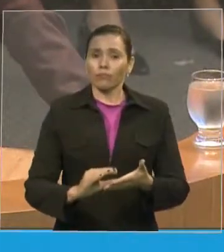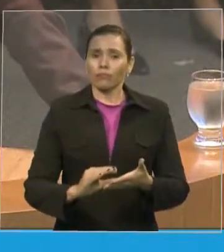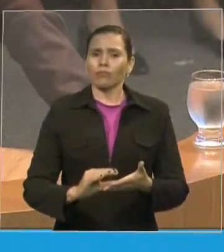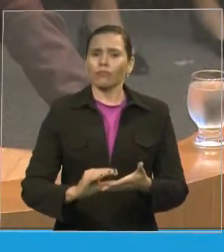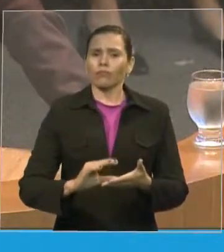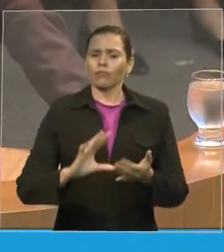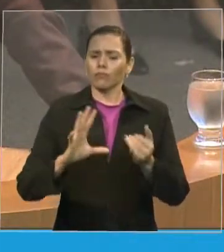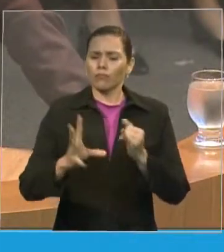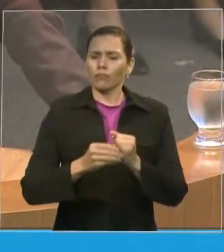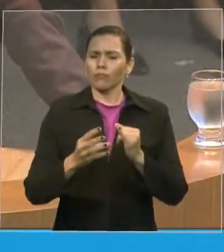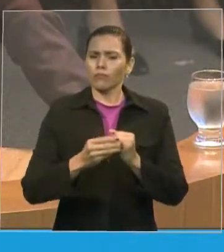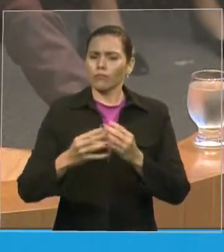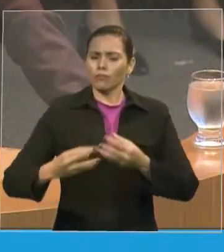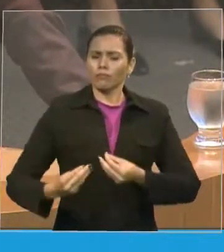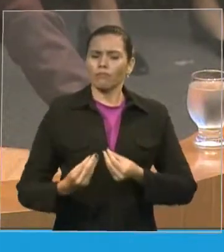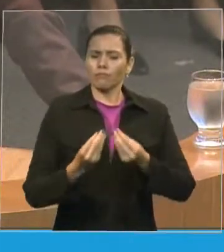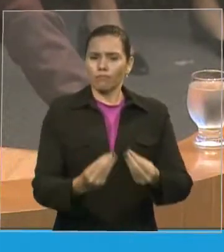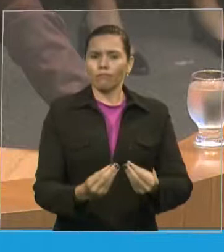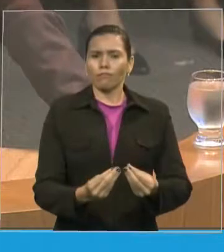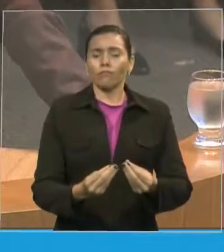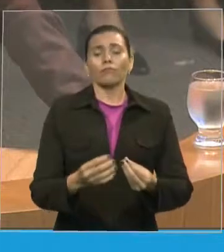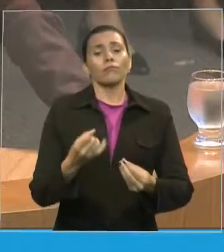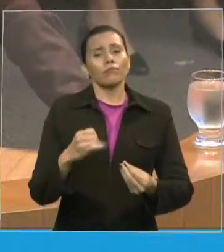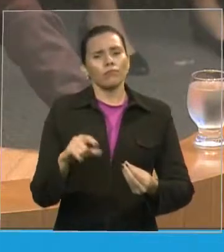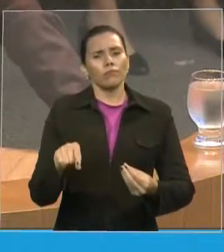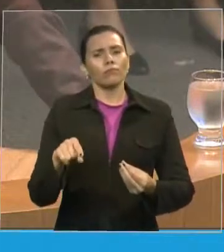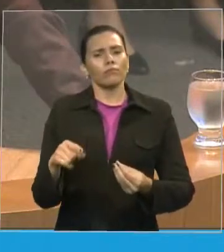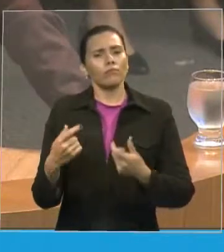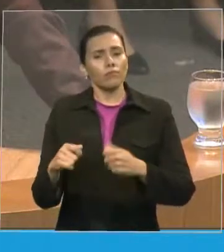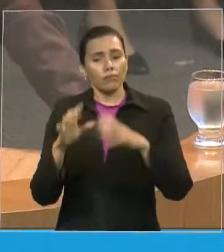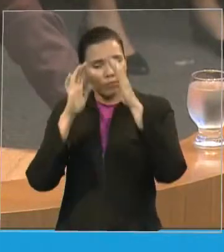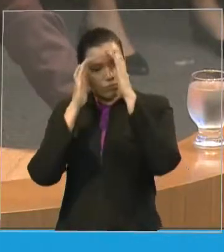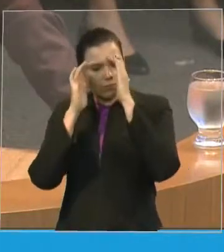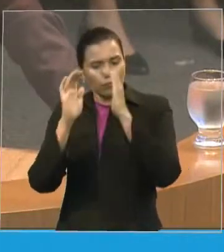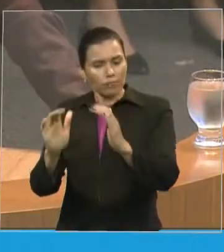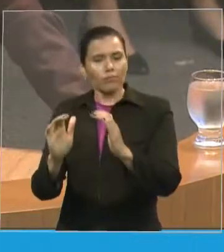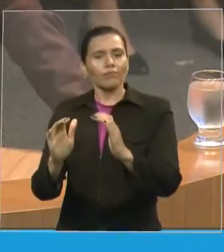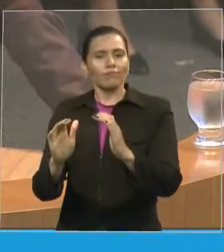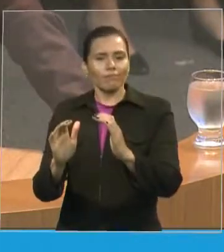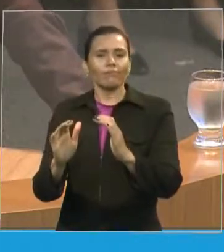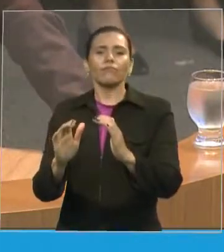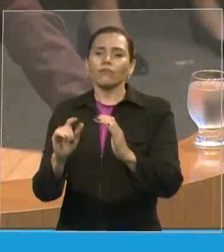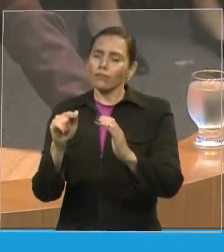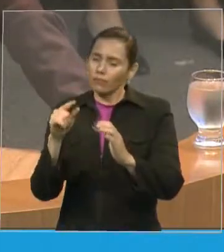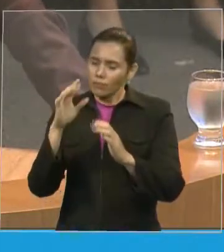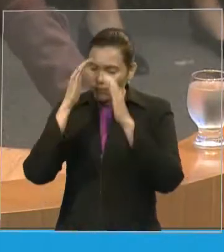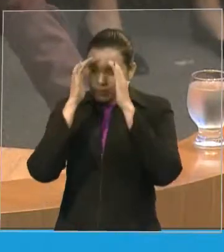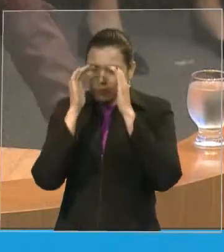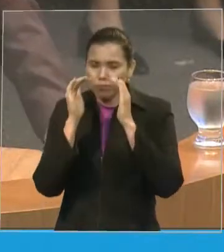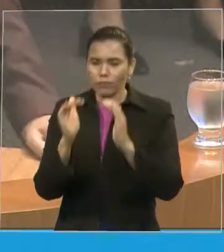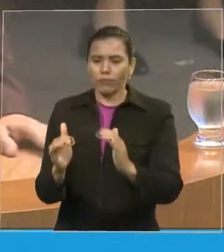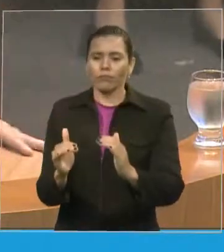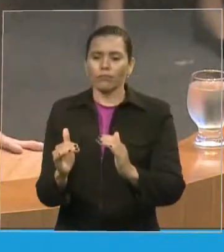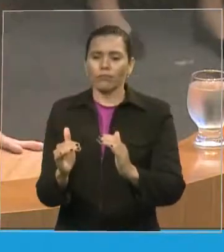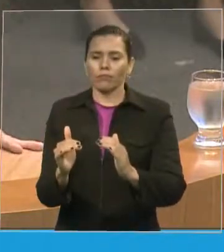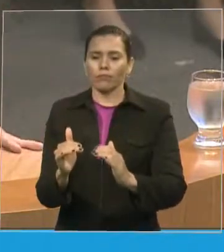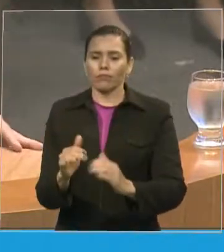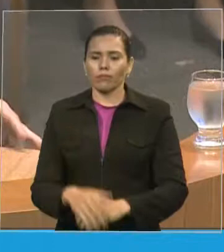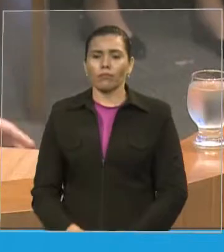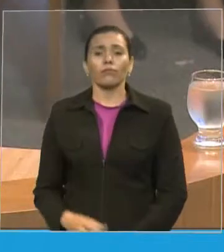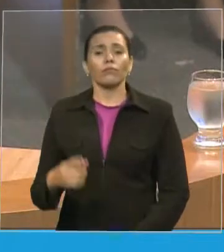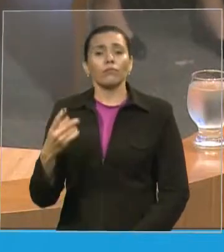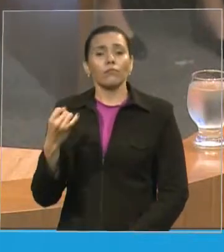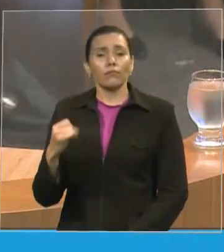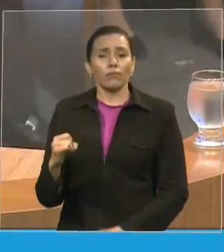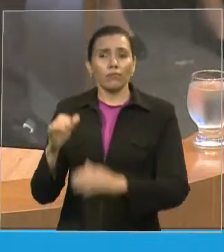a quem temor temor e a última expressão desse versículo diz a quem honra